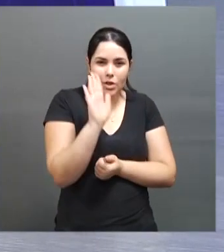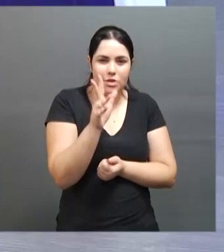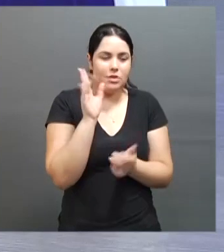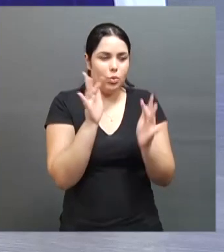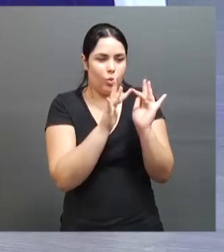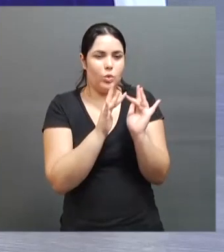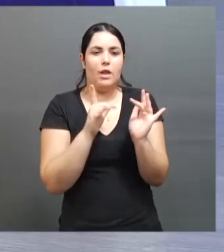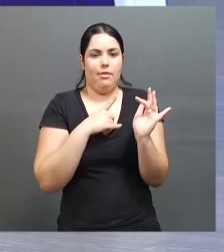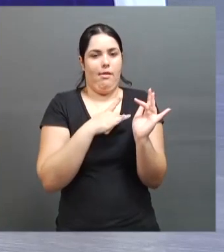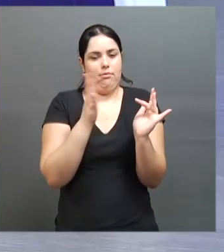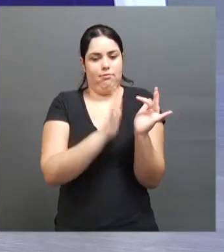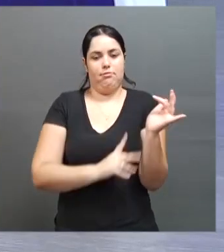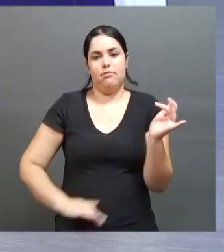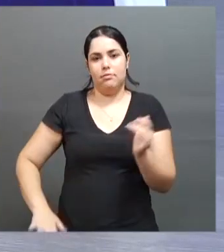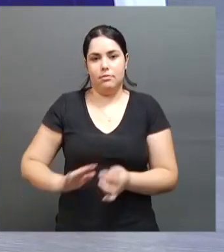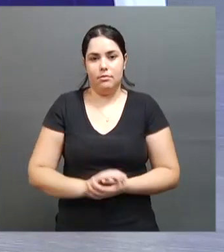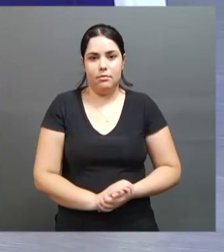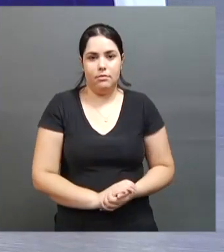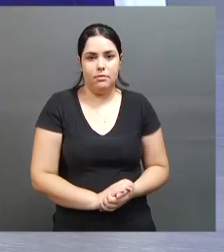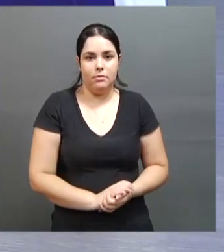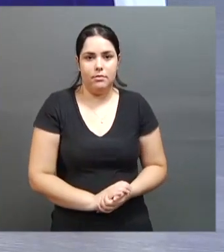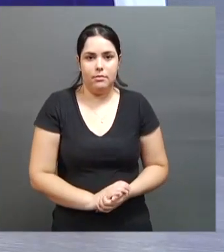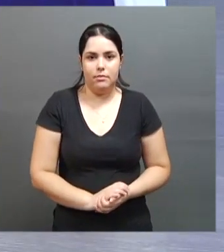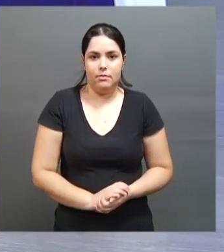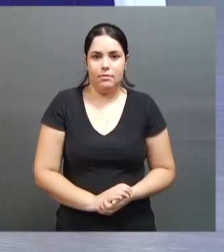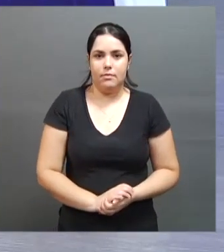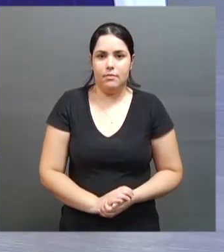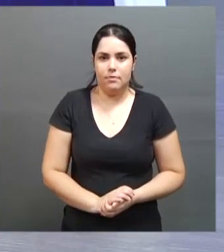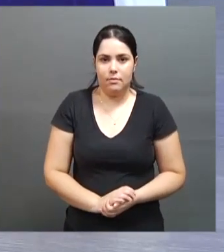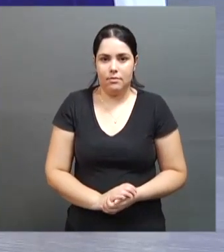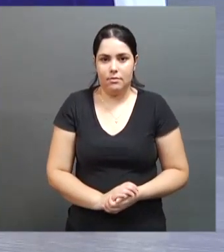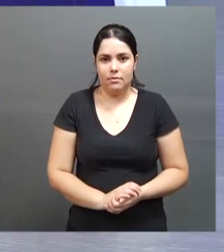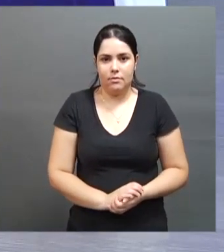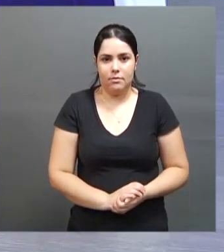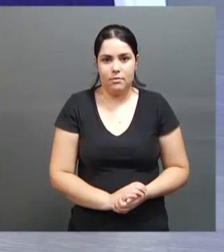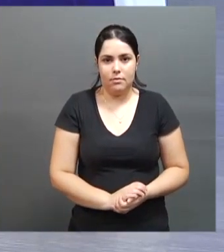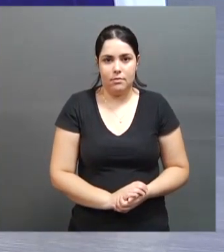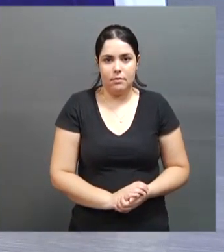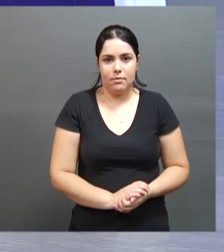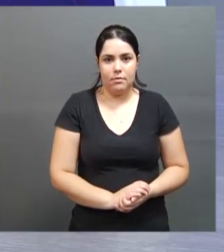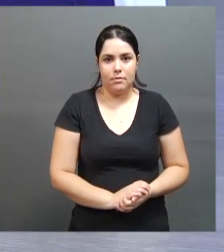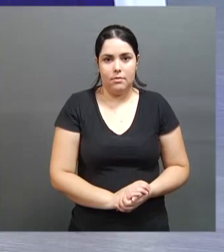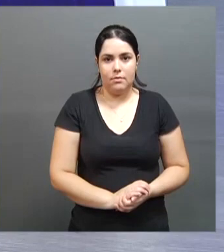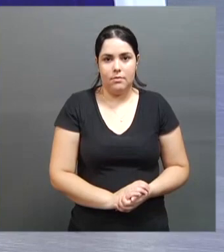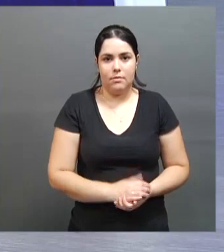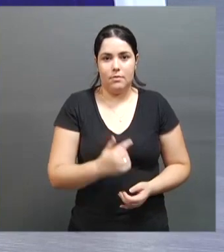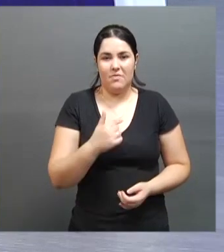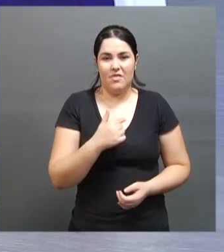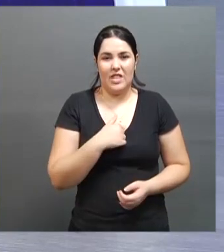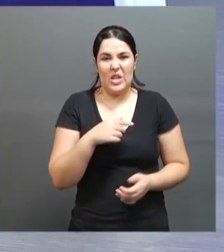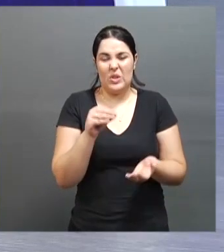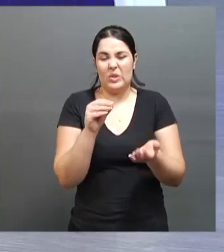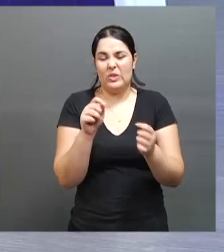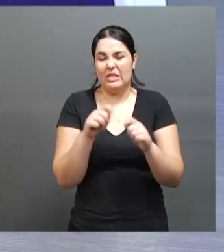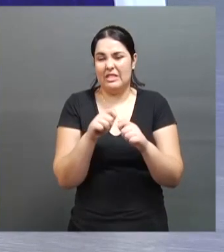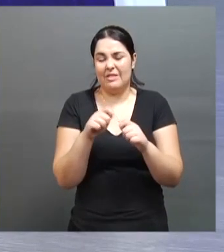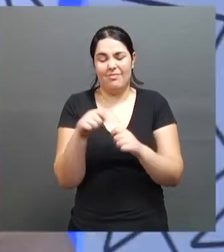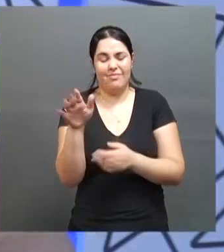pratica aquilo desde sempre, quase. Como é que foi? Como é que é a sua história? Eu era muito sedentária, totalmente.